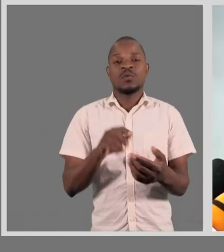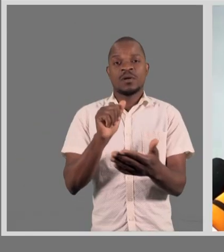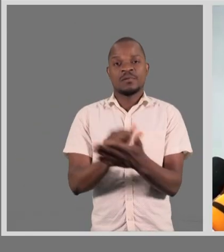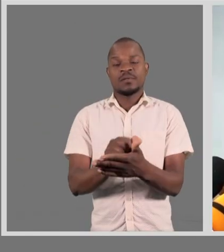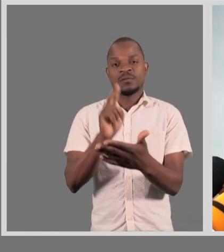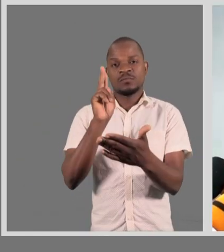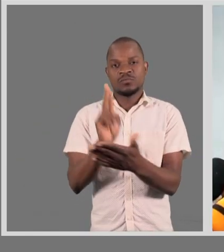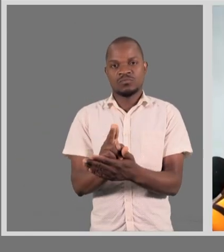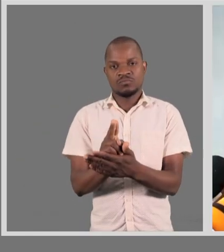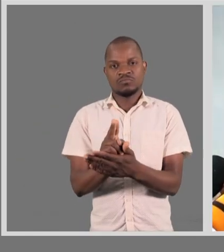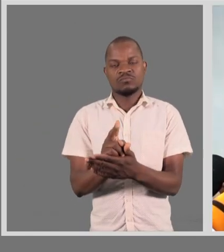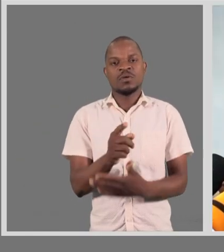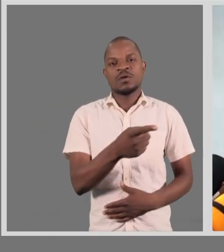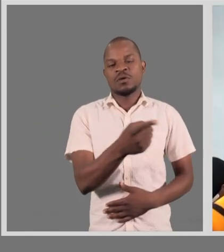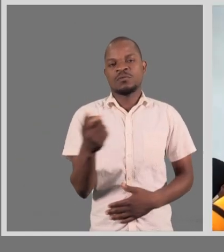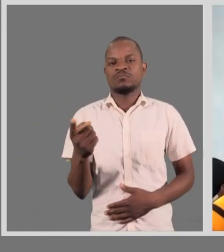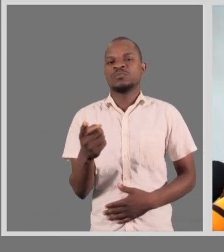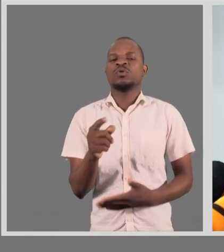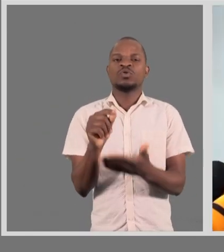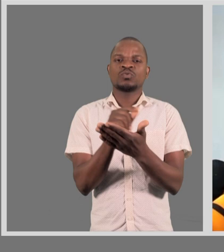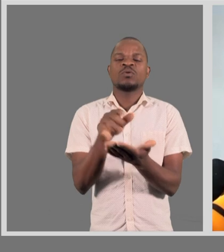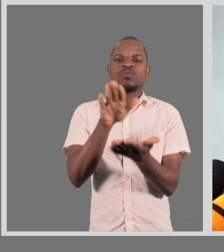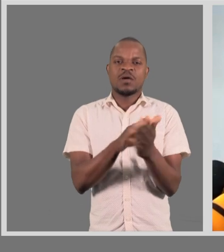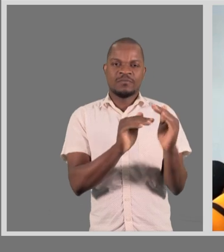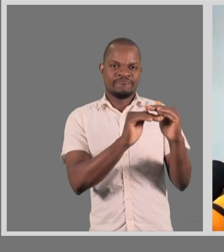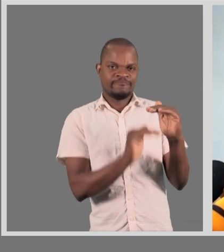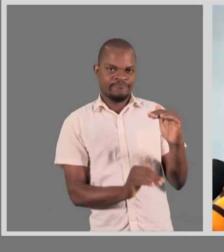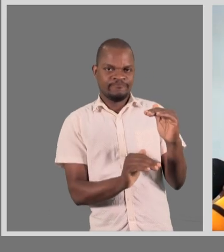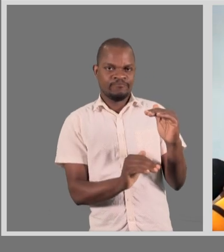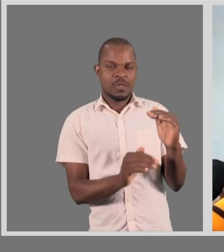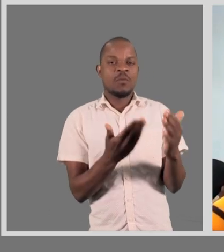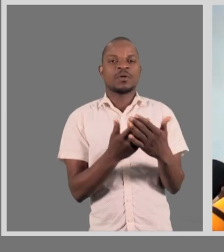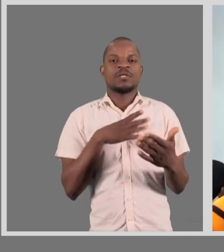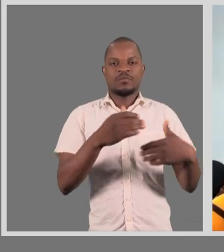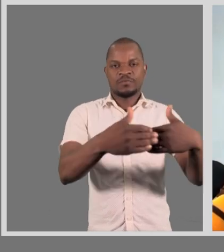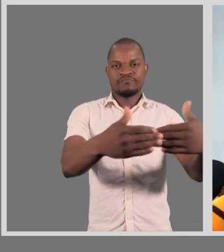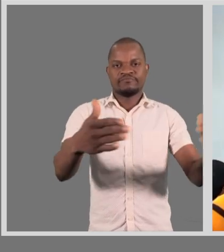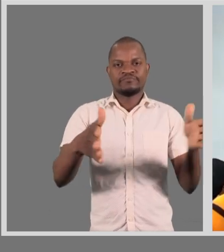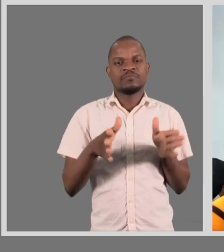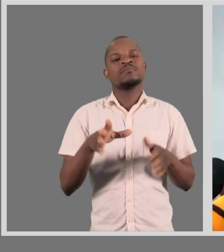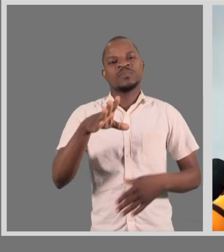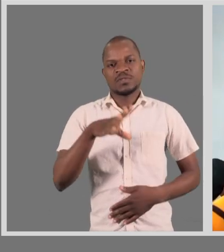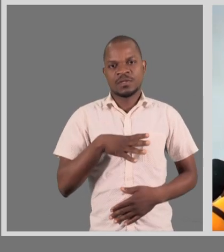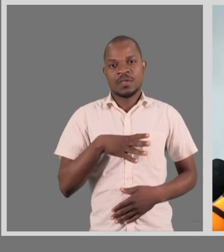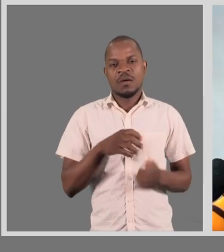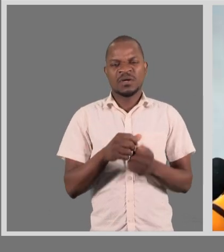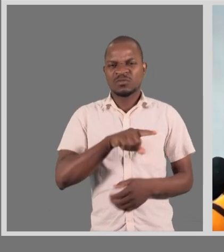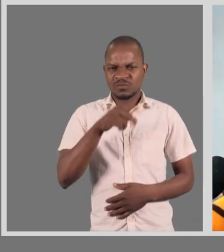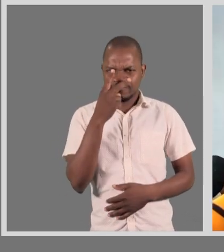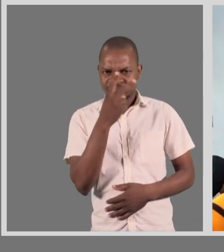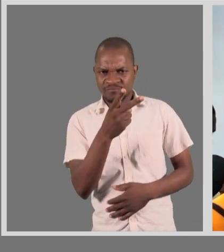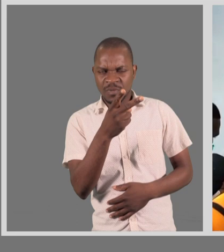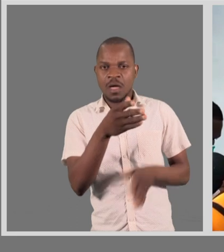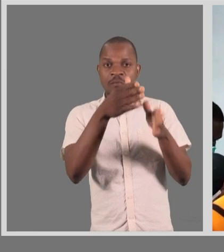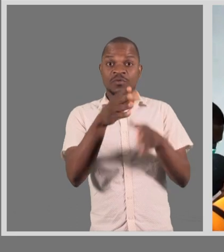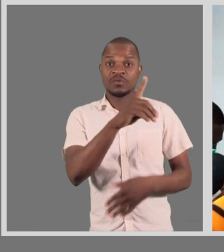Os estudantes têm aulas nos reis de chão, não no primeiro andar. Então, aqui nós temos uma sala. Então, se